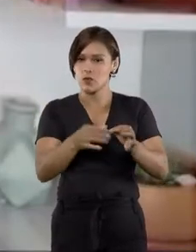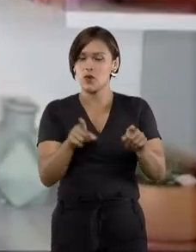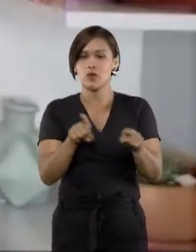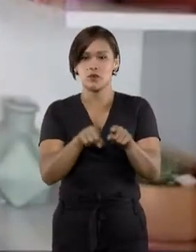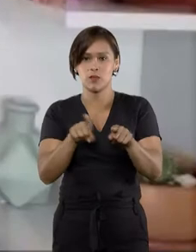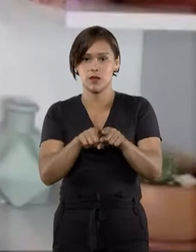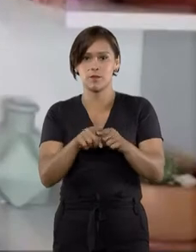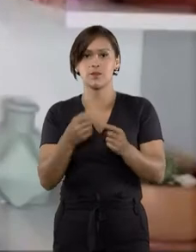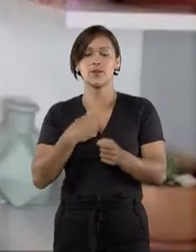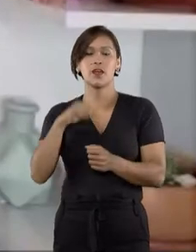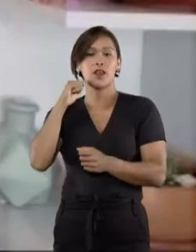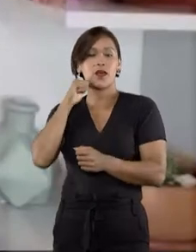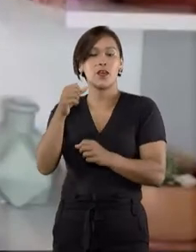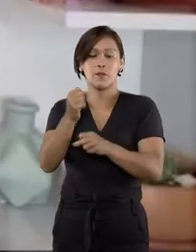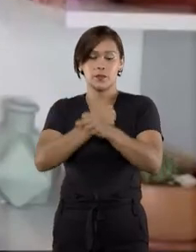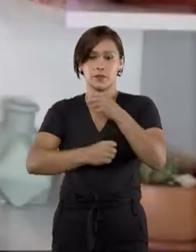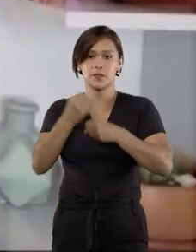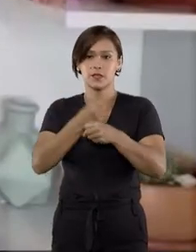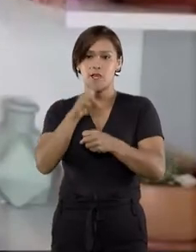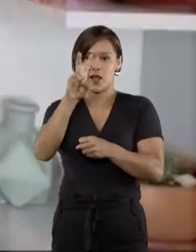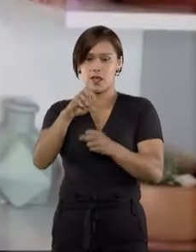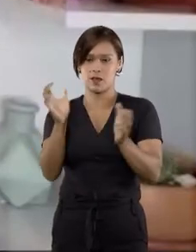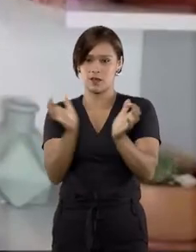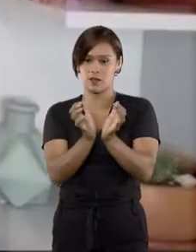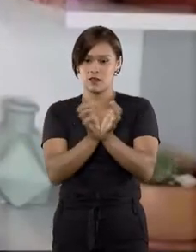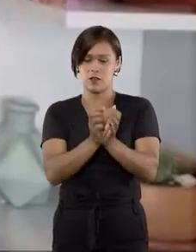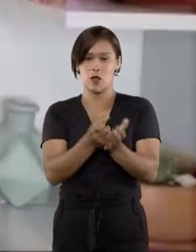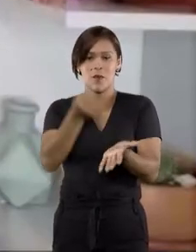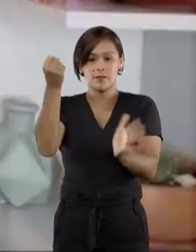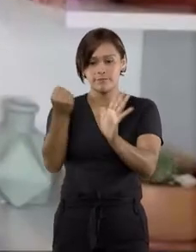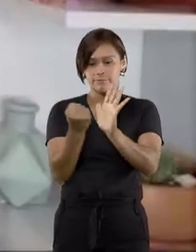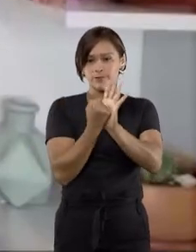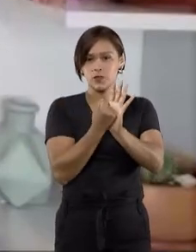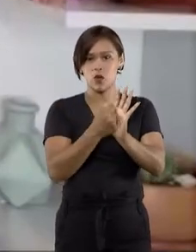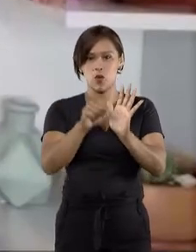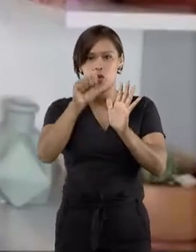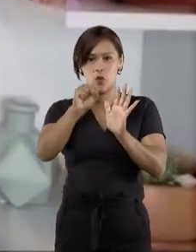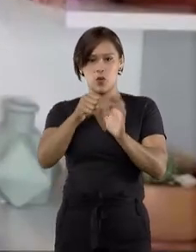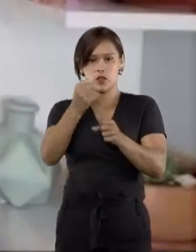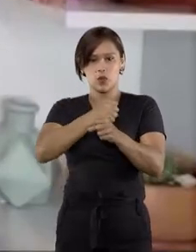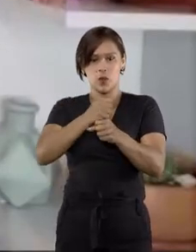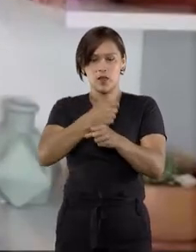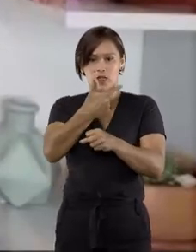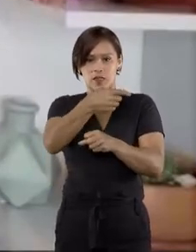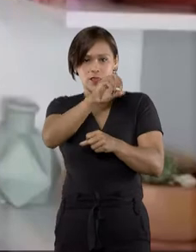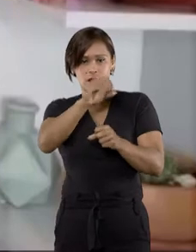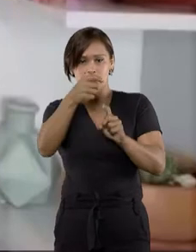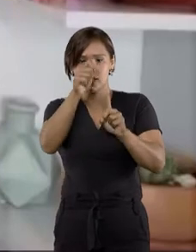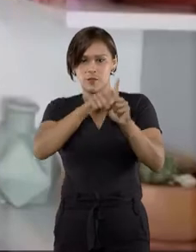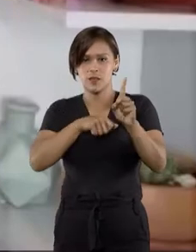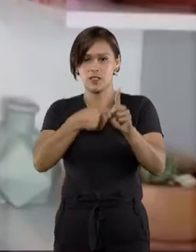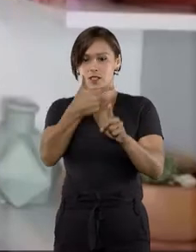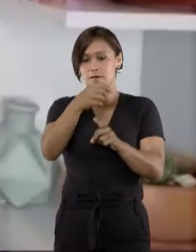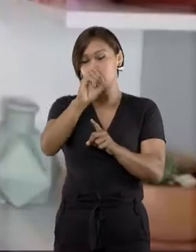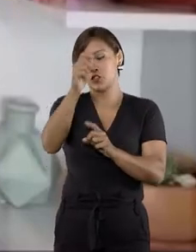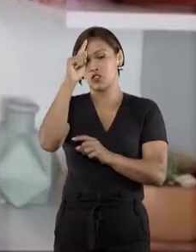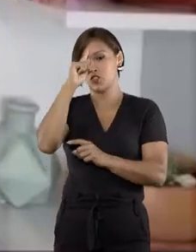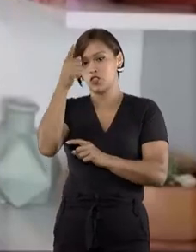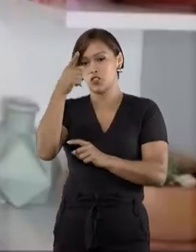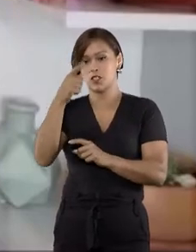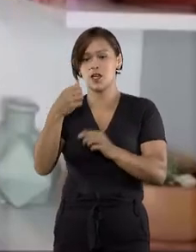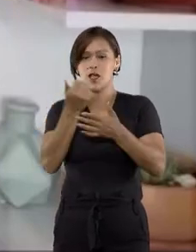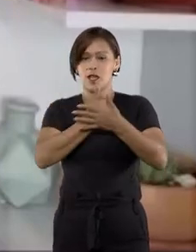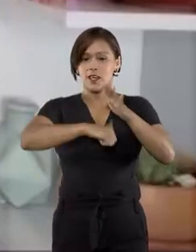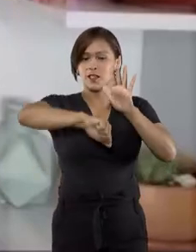Intercept. Em abril do ano passado, a quinta turma fixou em oito anos, dez meses e vinte dias a pena de prisão pelos